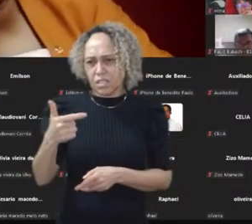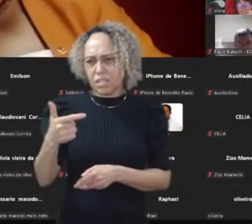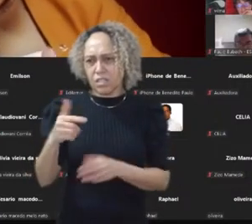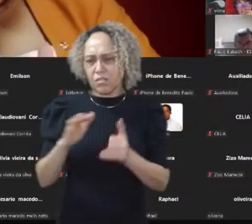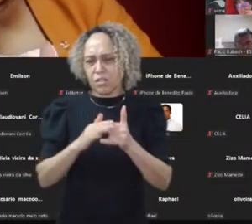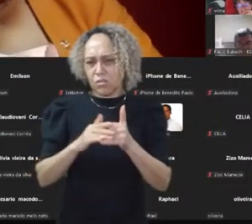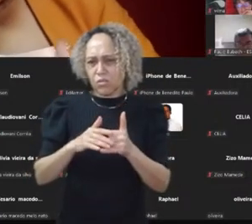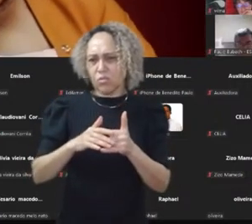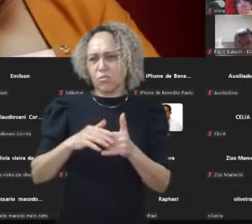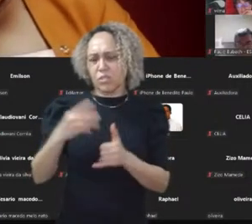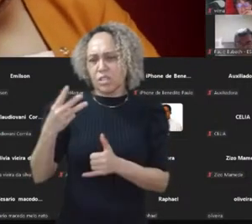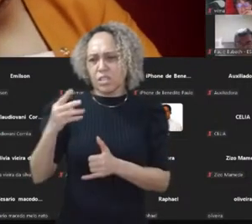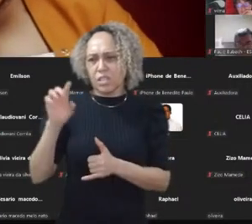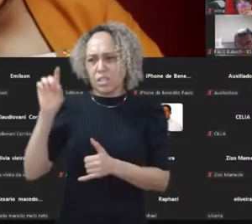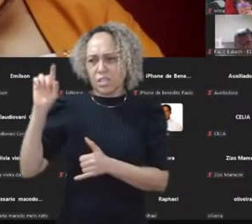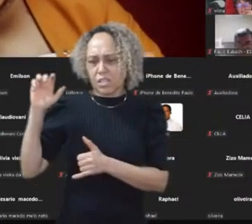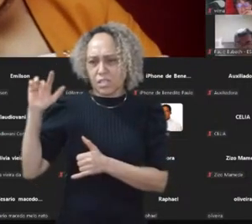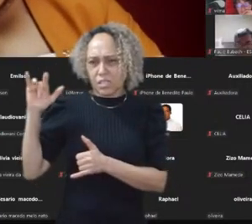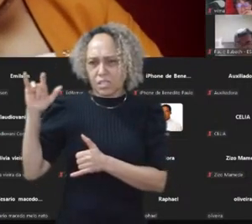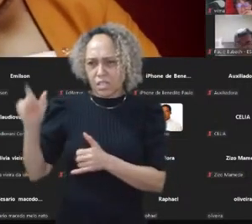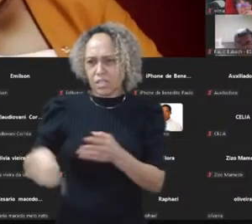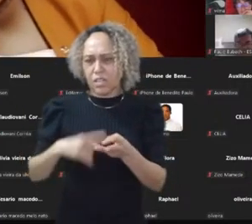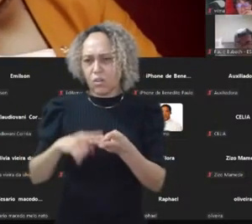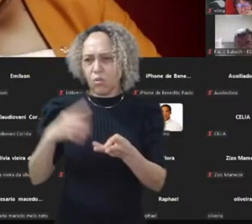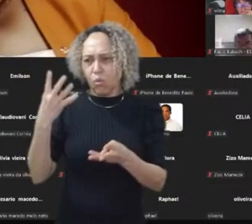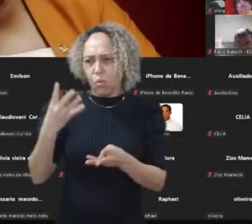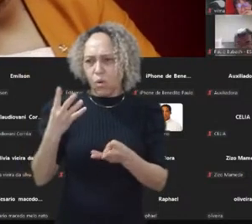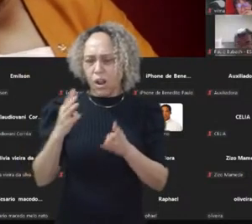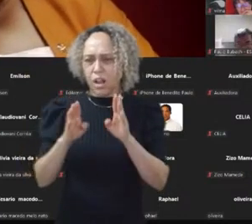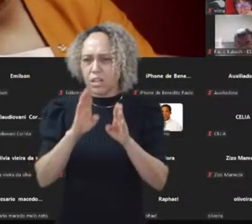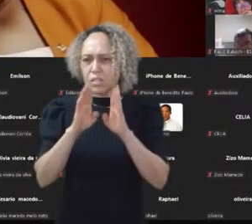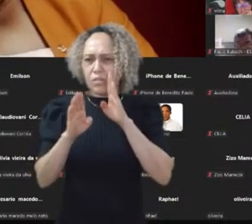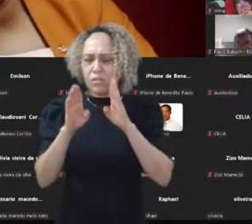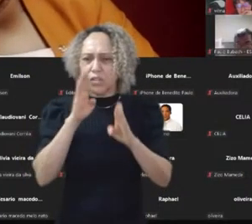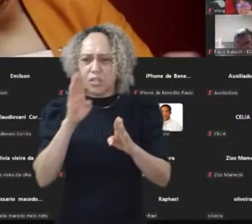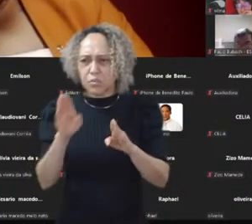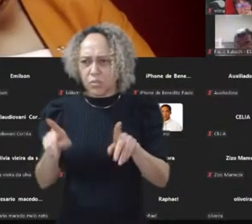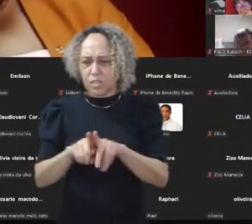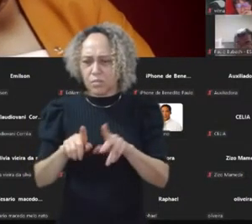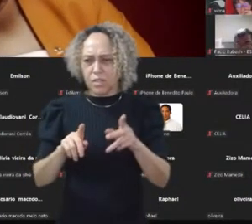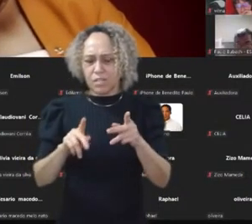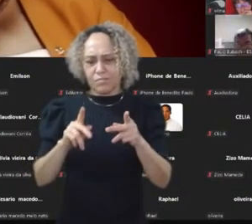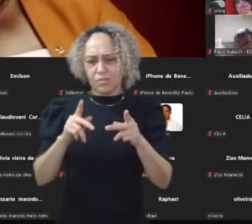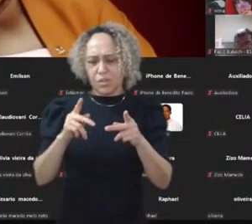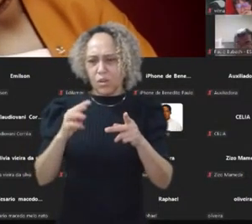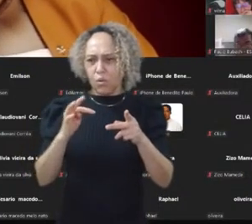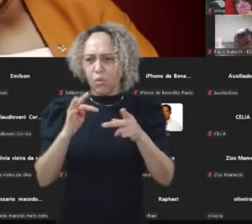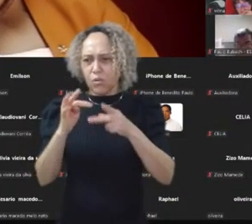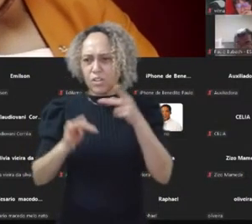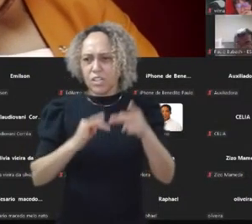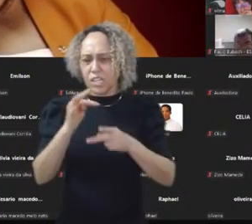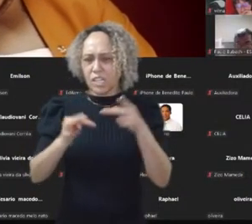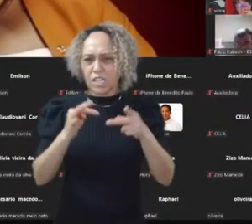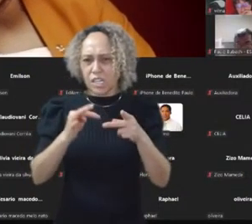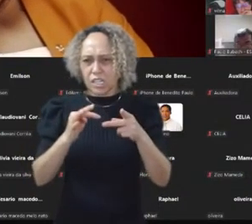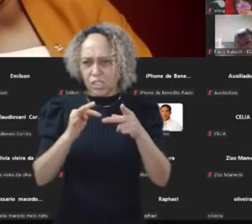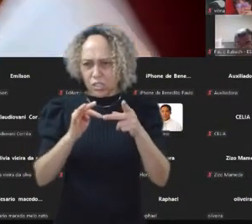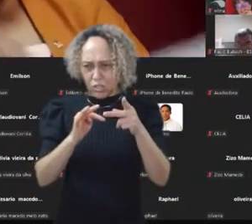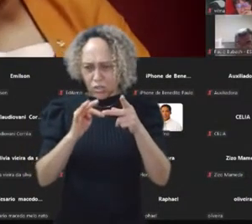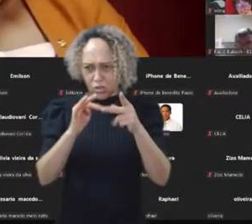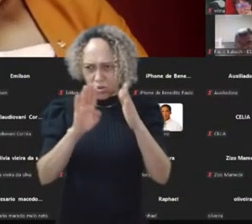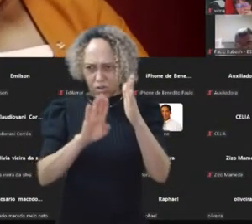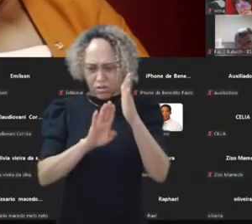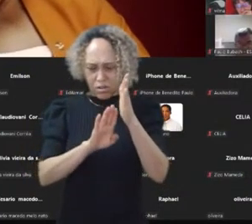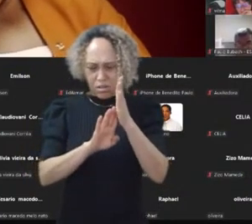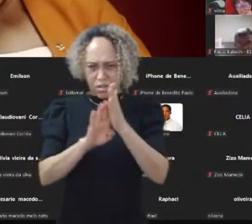Facebook e, para nossa surpresa, o TikTok que passou o Twitter e alcançou o quinto lugar